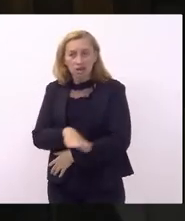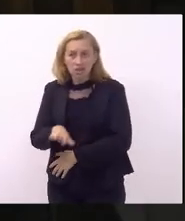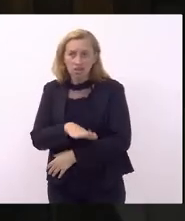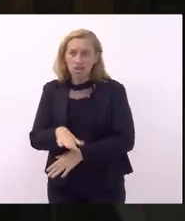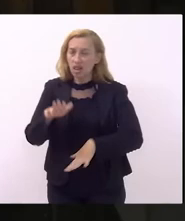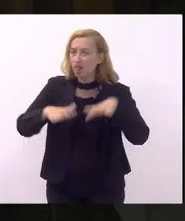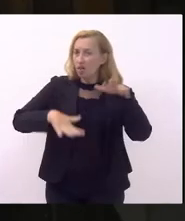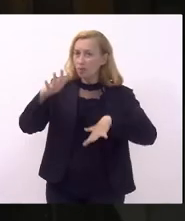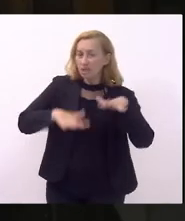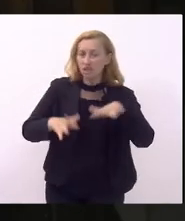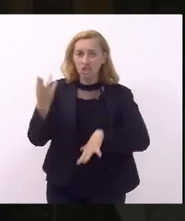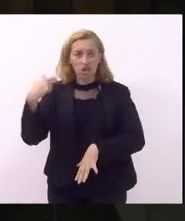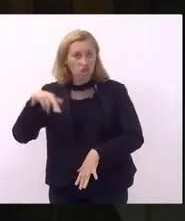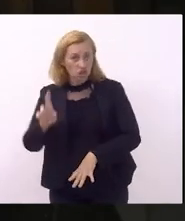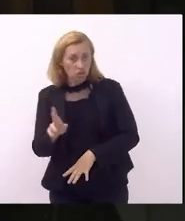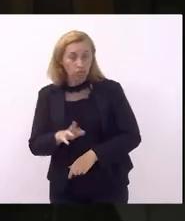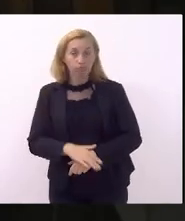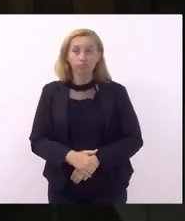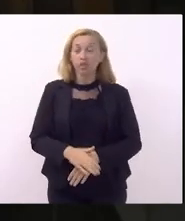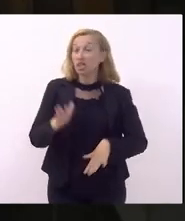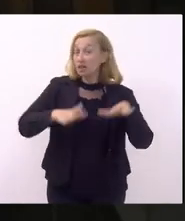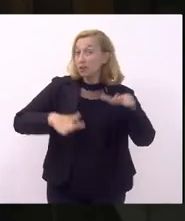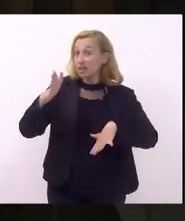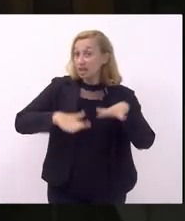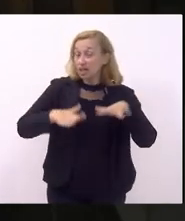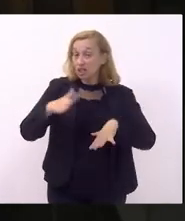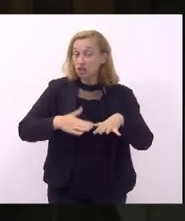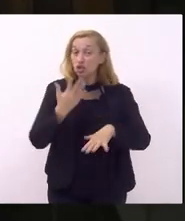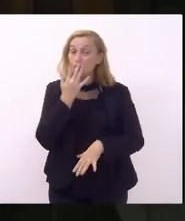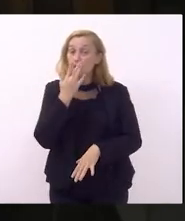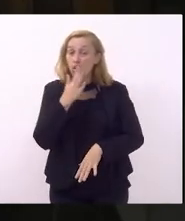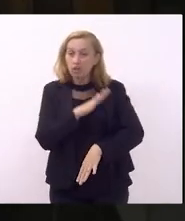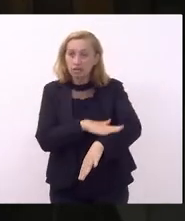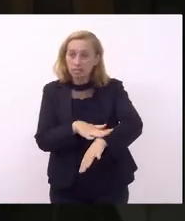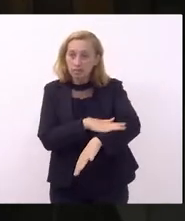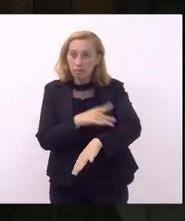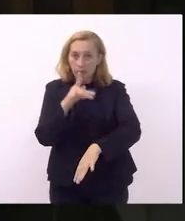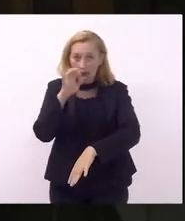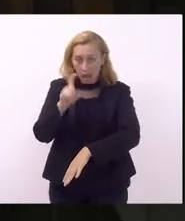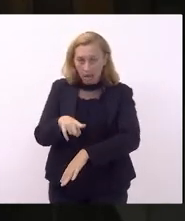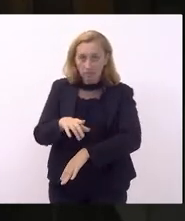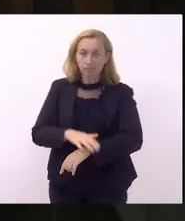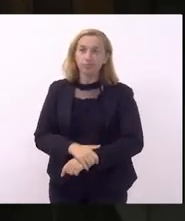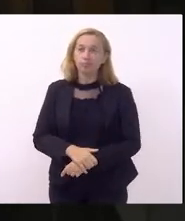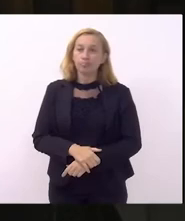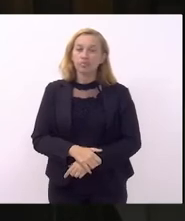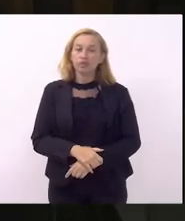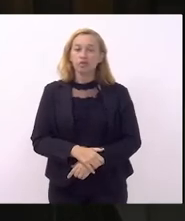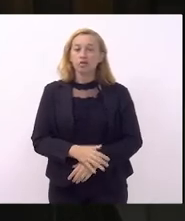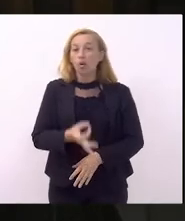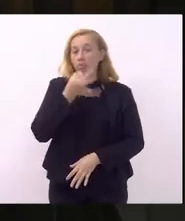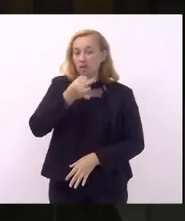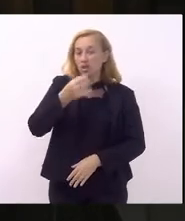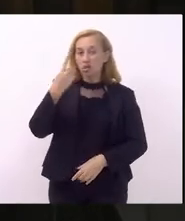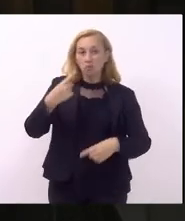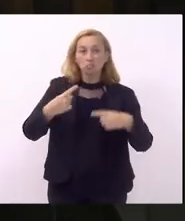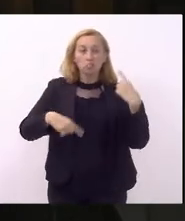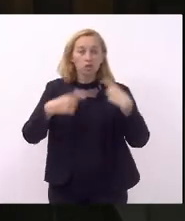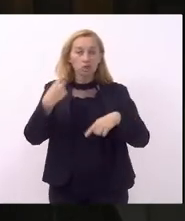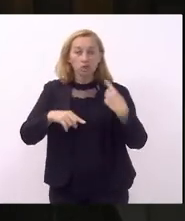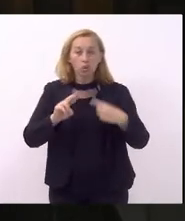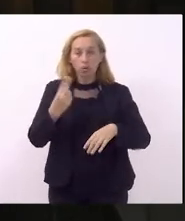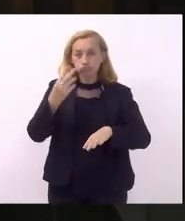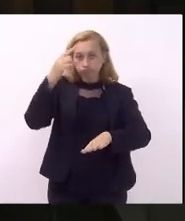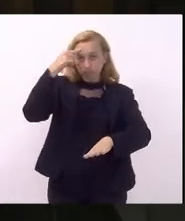independente de religião independente de cor da pele independente de opinião política e ideológica